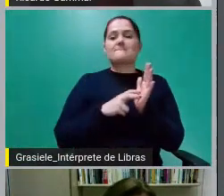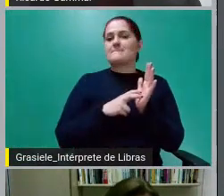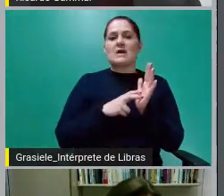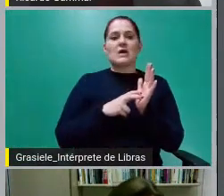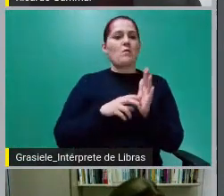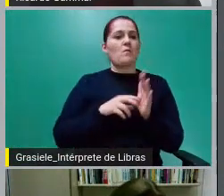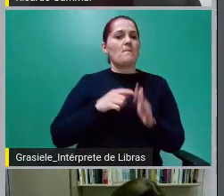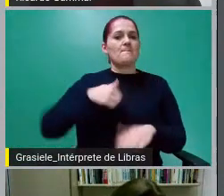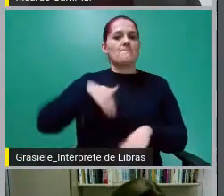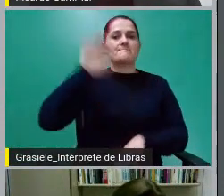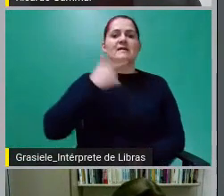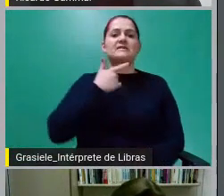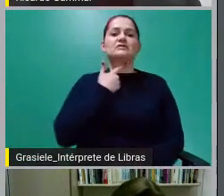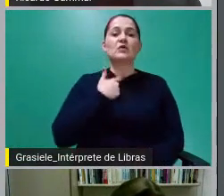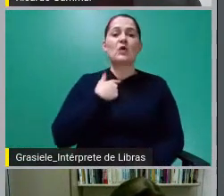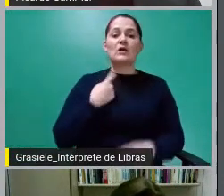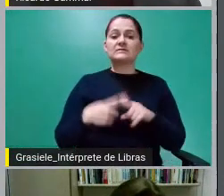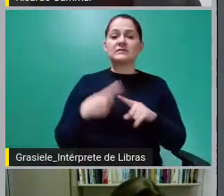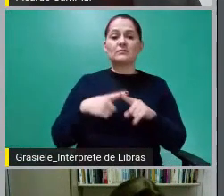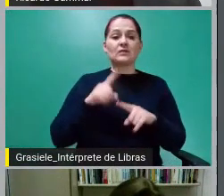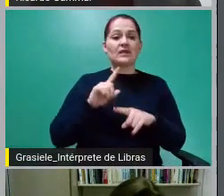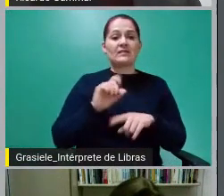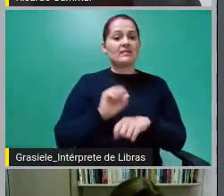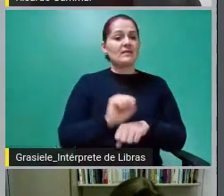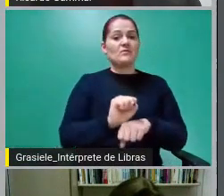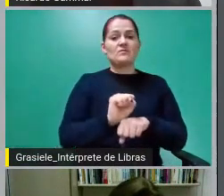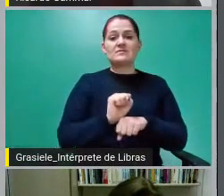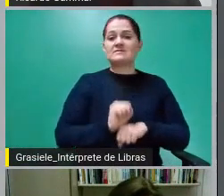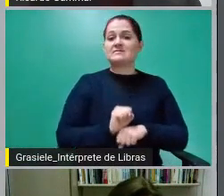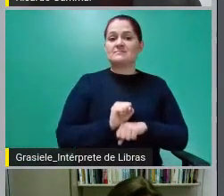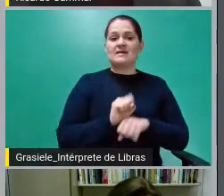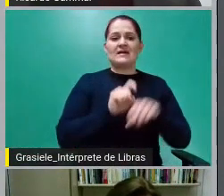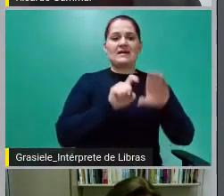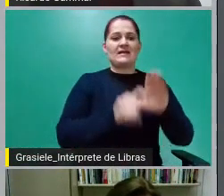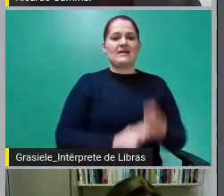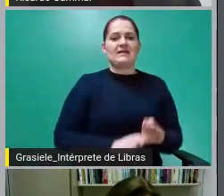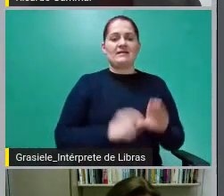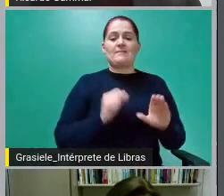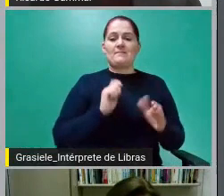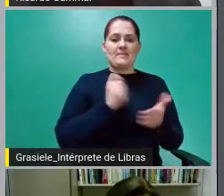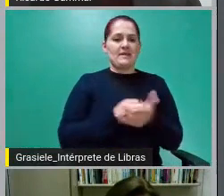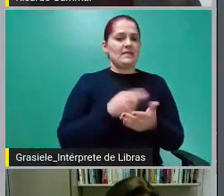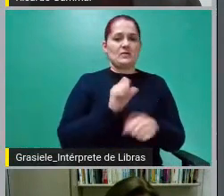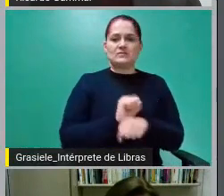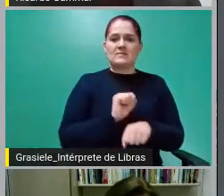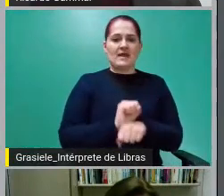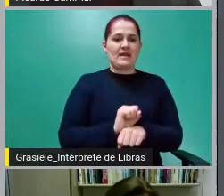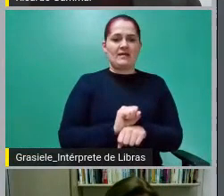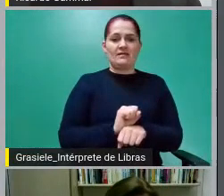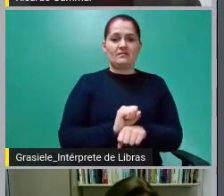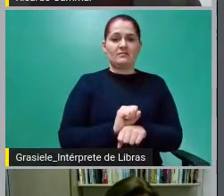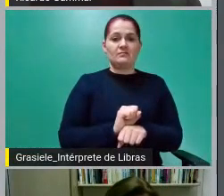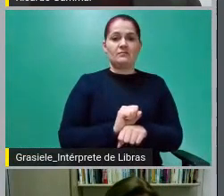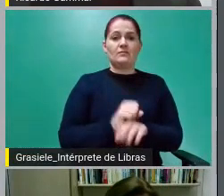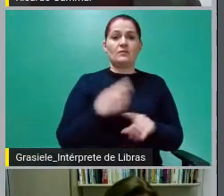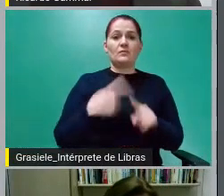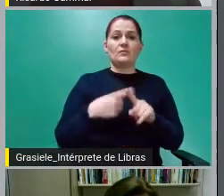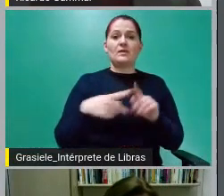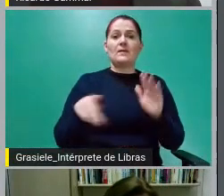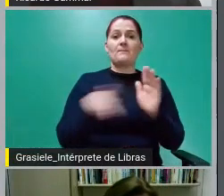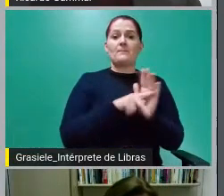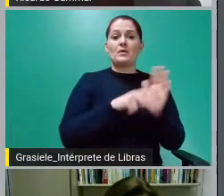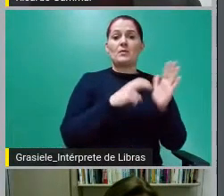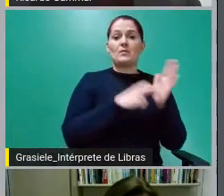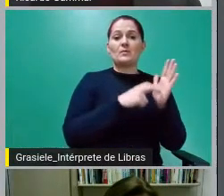que aquele devedor que pegou aquele empréstimo pague. O próprio banco